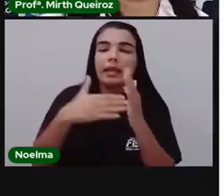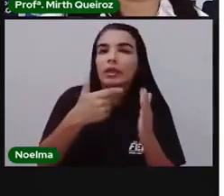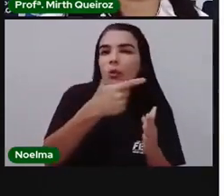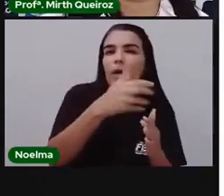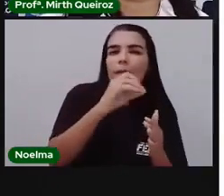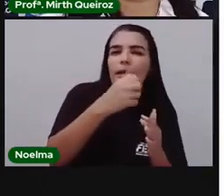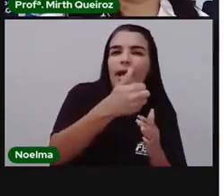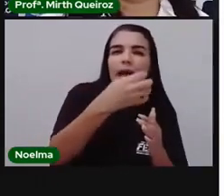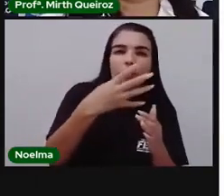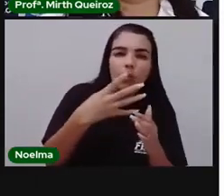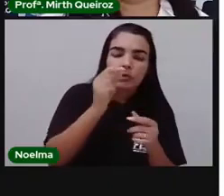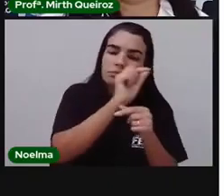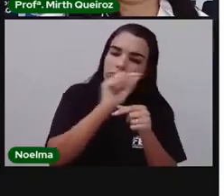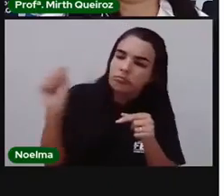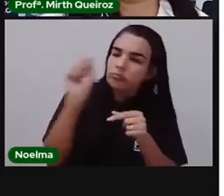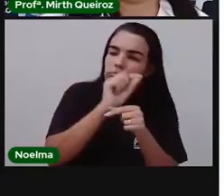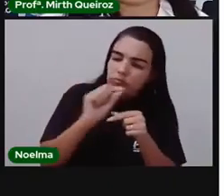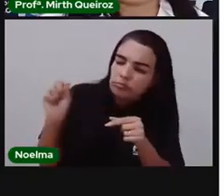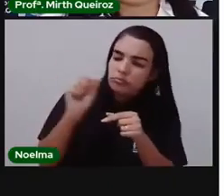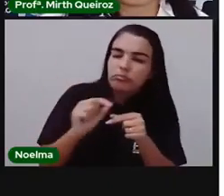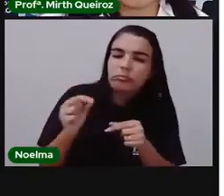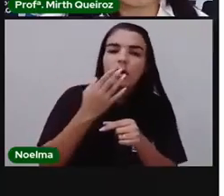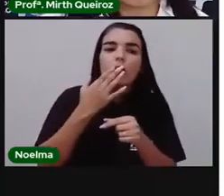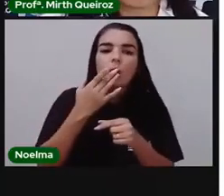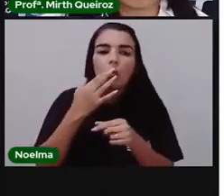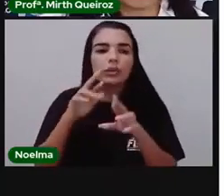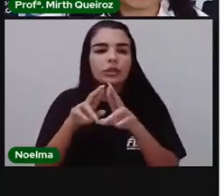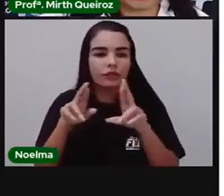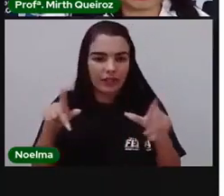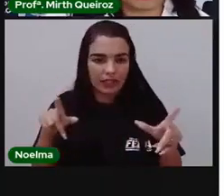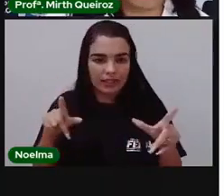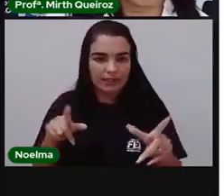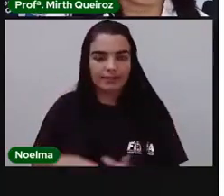gente vai usando várias linhas com cores diferentes, certo?